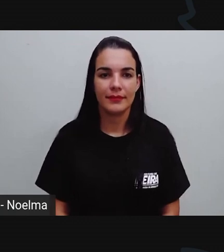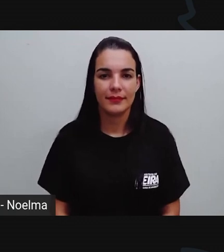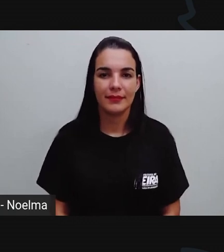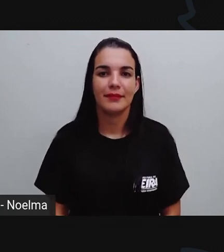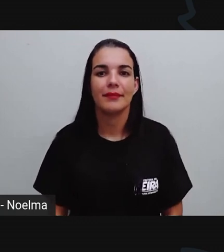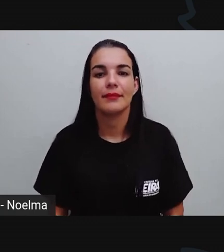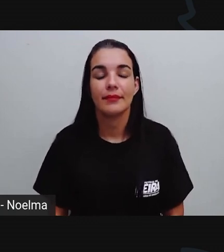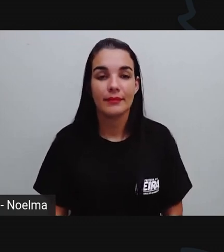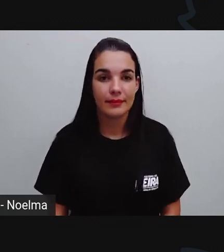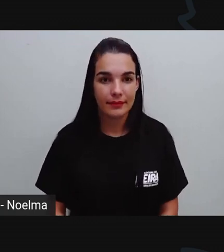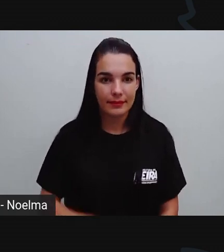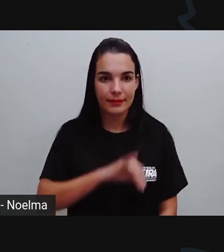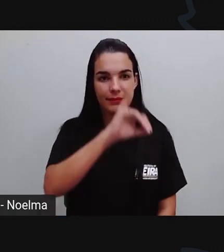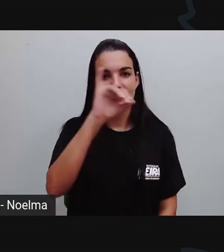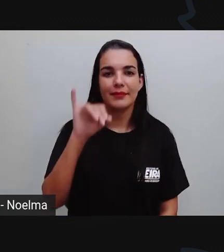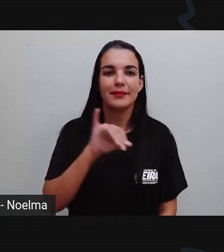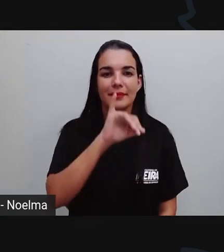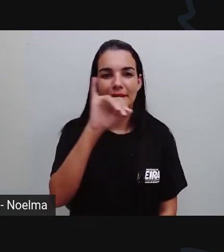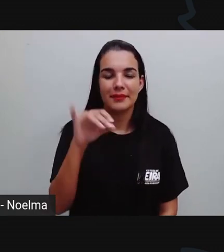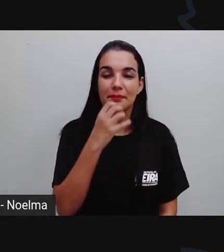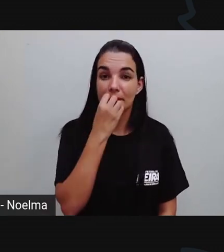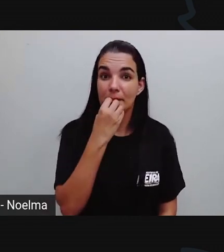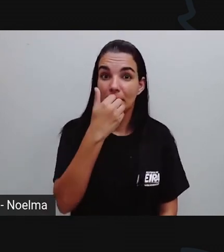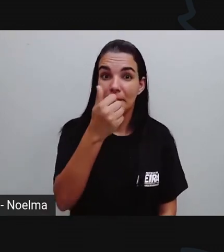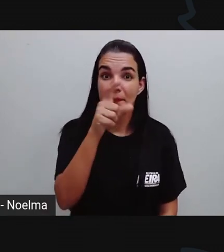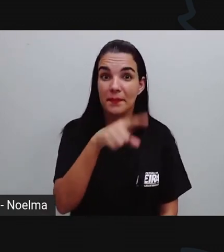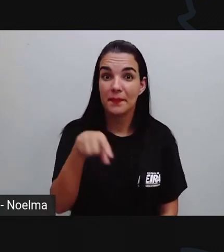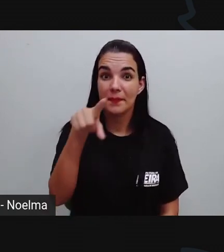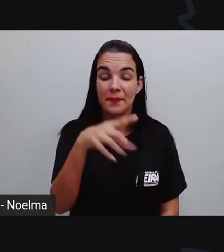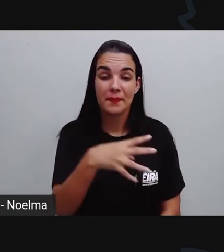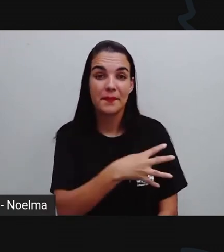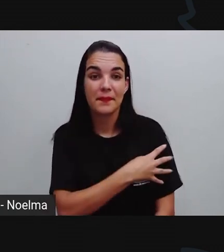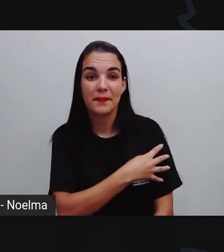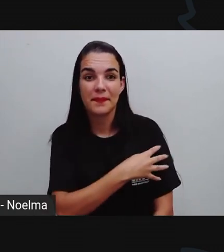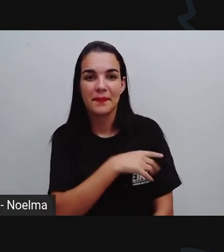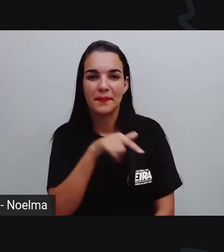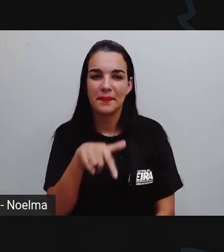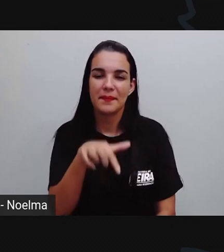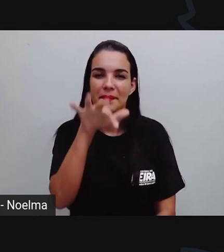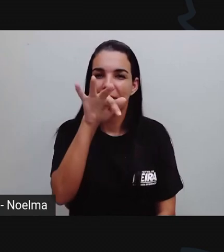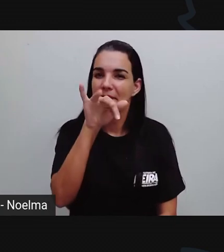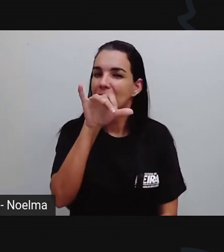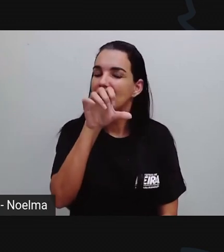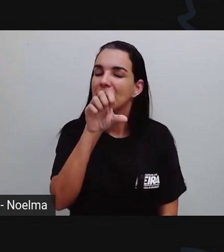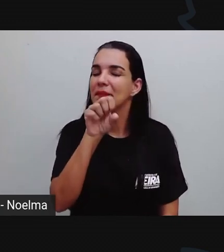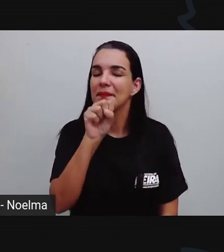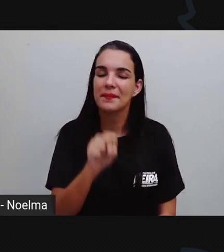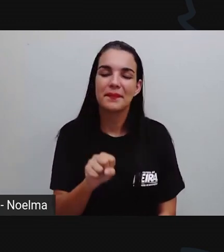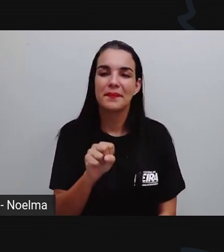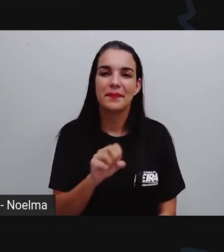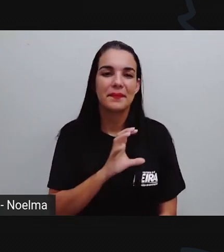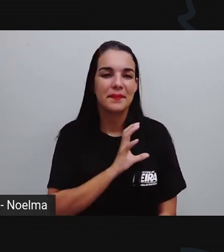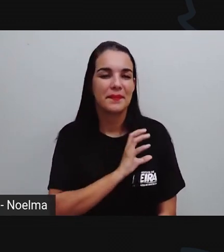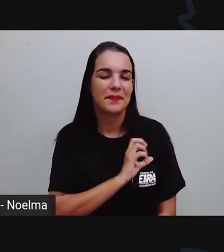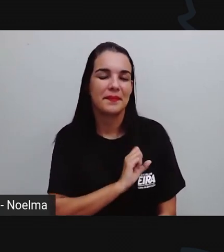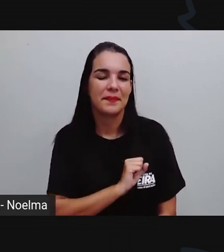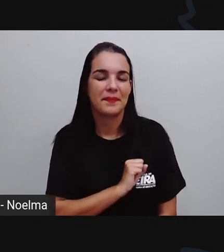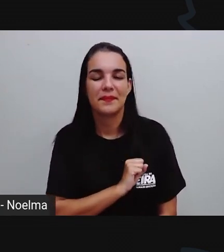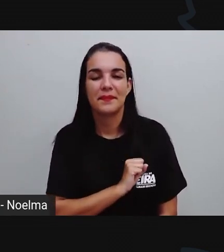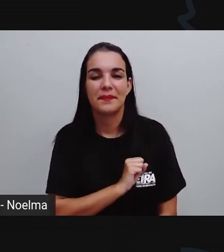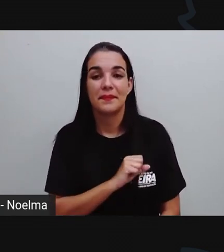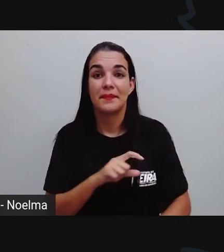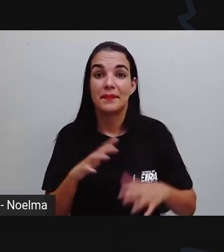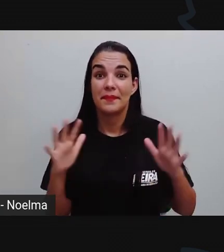Olá, amores! E aí, tudo bem com vocês? Nossos quartos anos, nossos queridos e amados quartos anos da cidade de Feira de Santana.